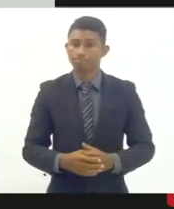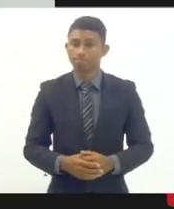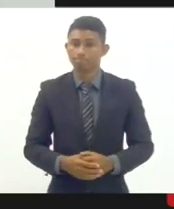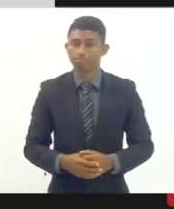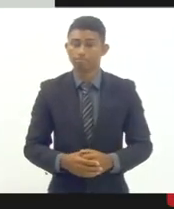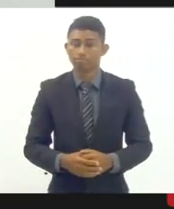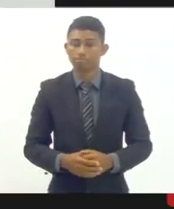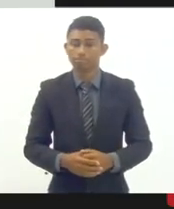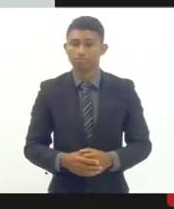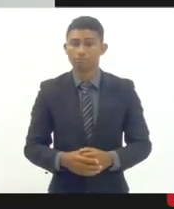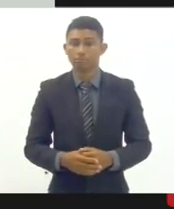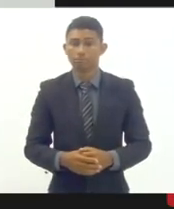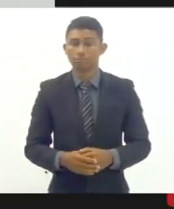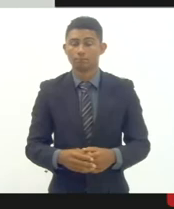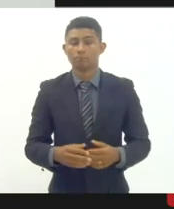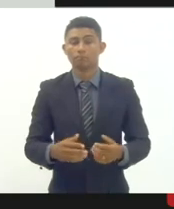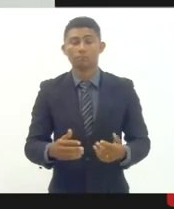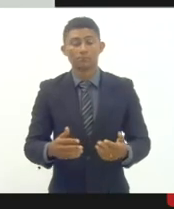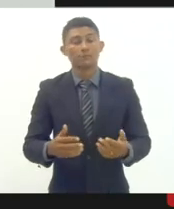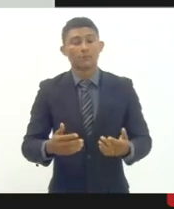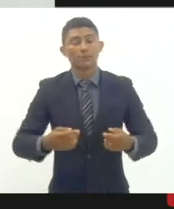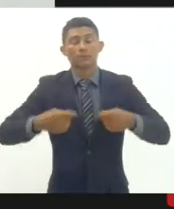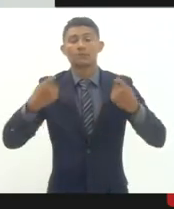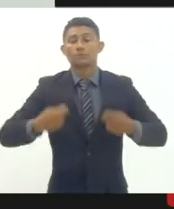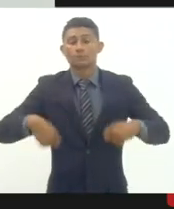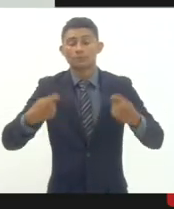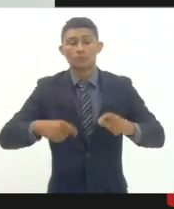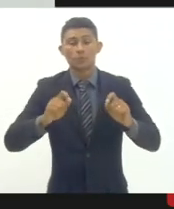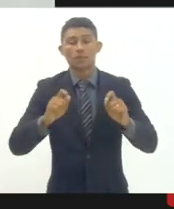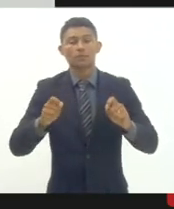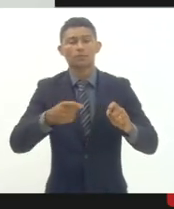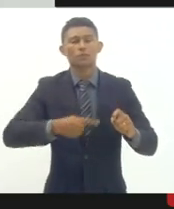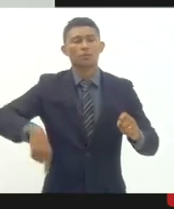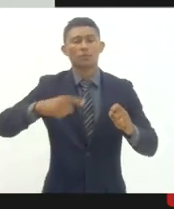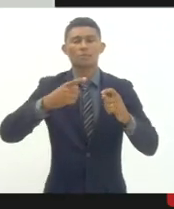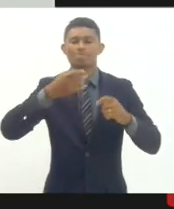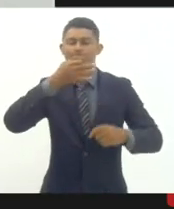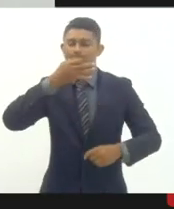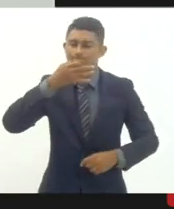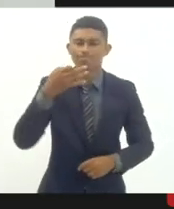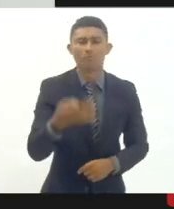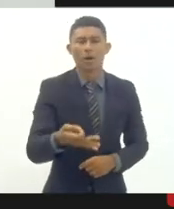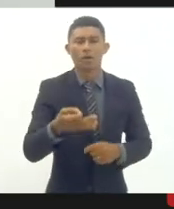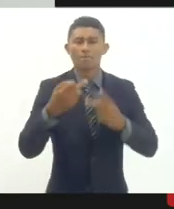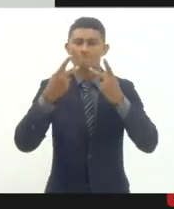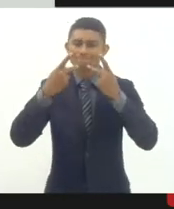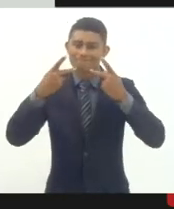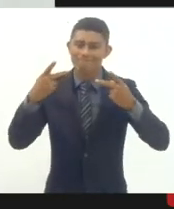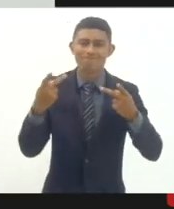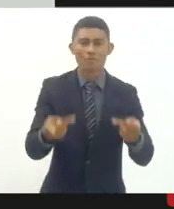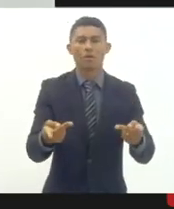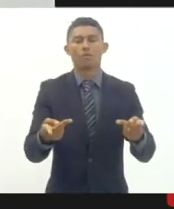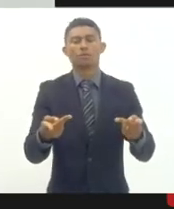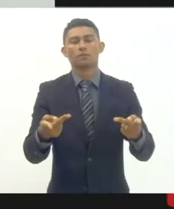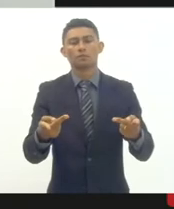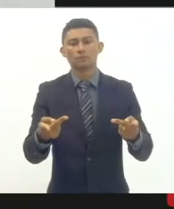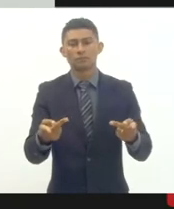nós tenhamos uma fala muito importante que é qual está sendo